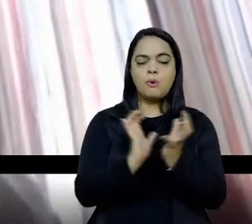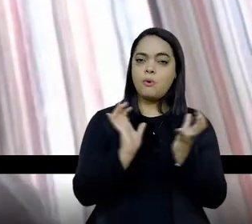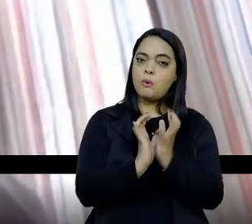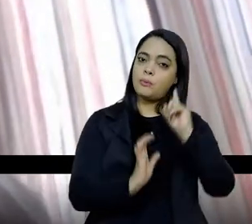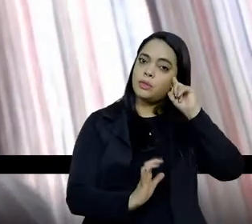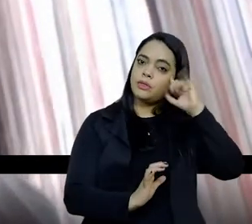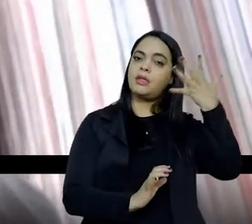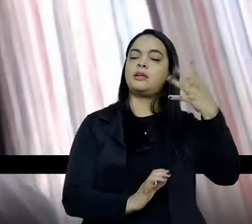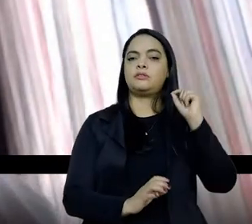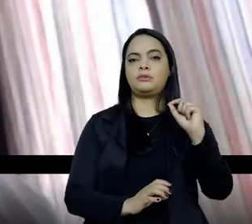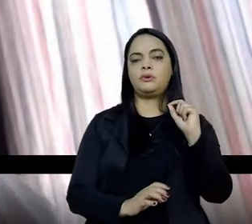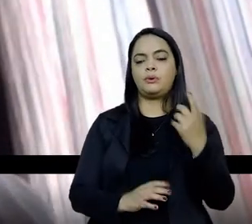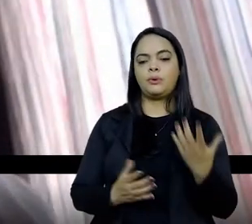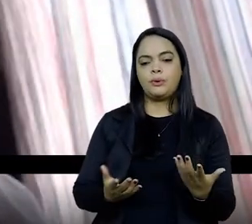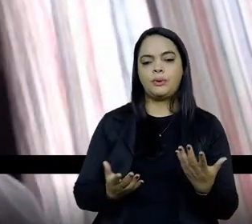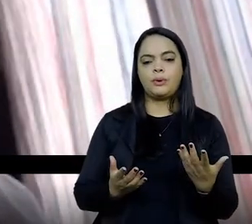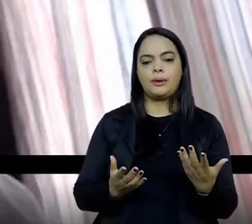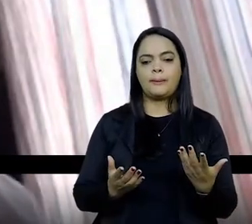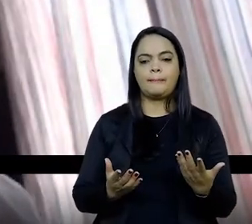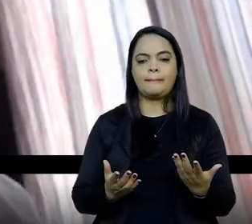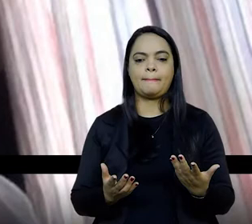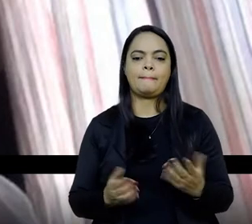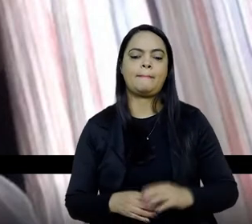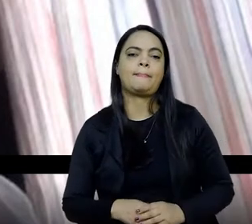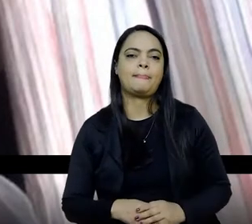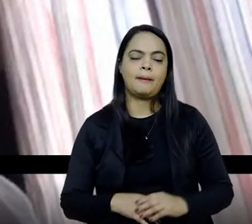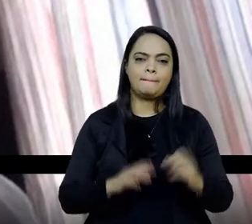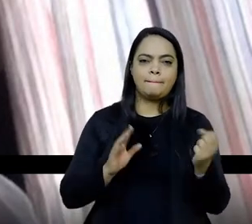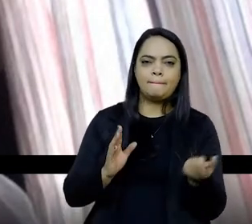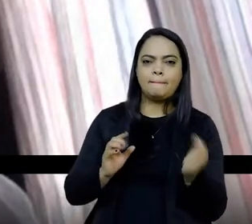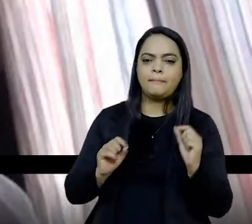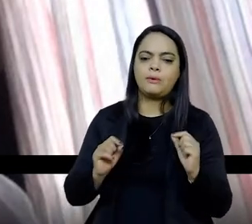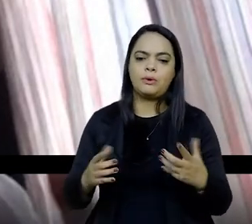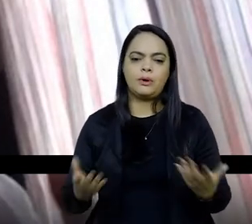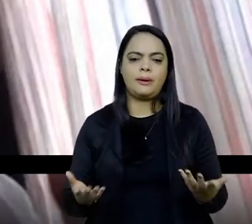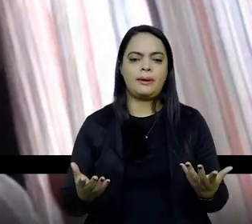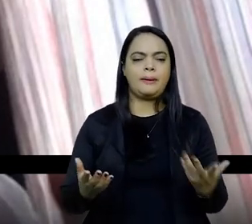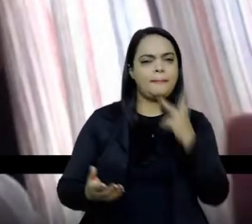nos sujeitos, marcar nas mulheres, nas...